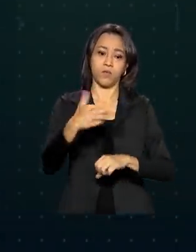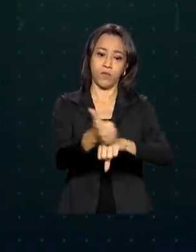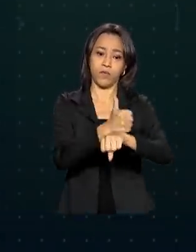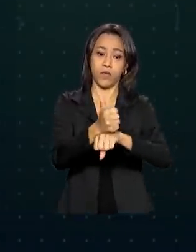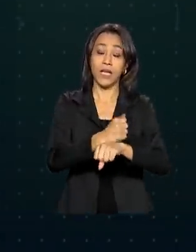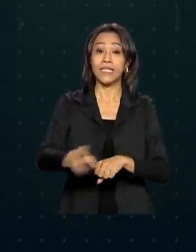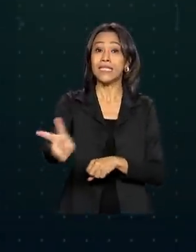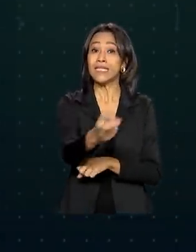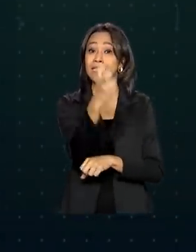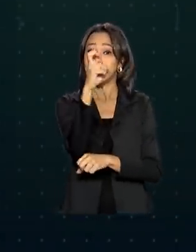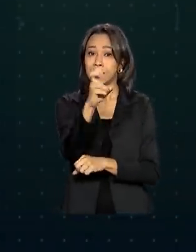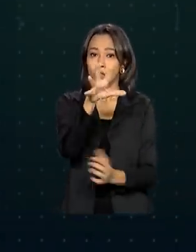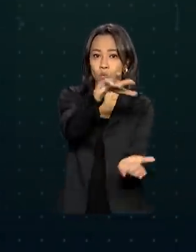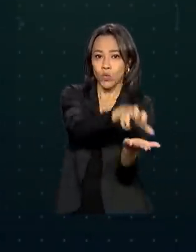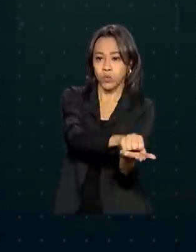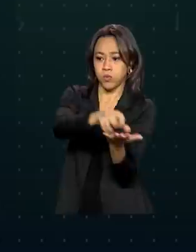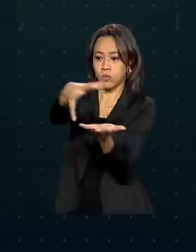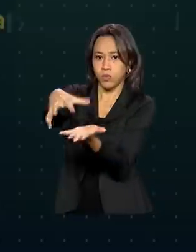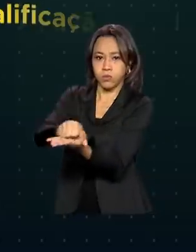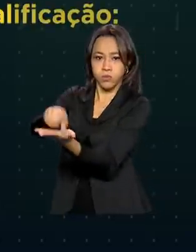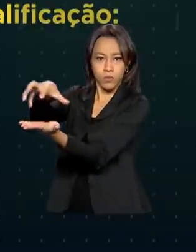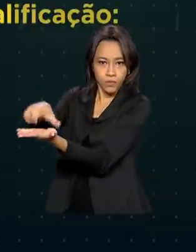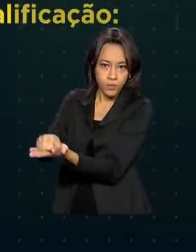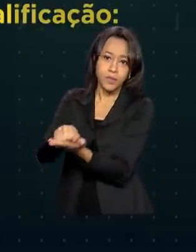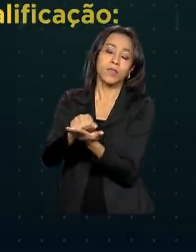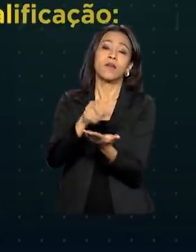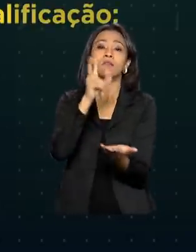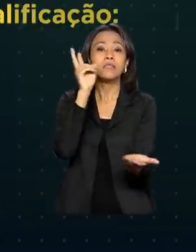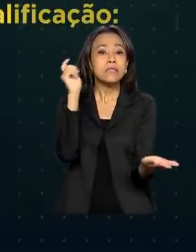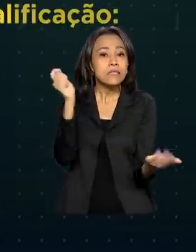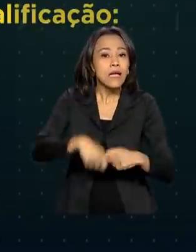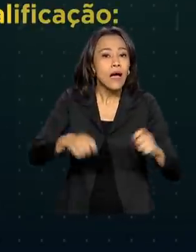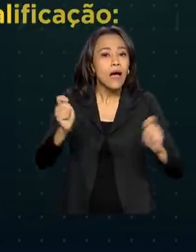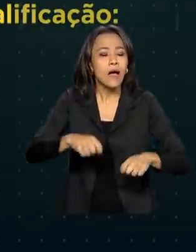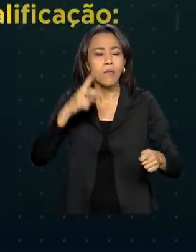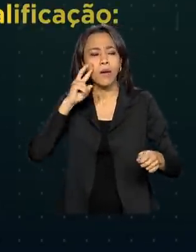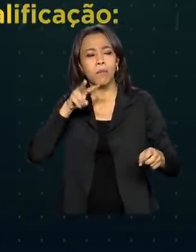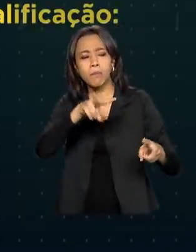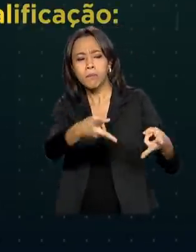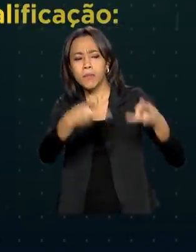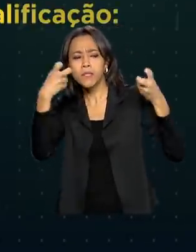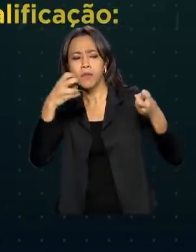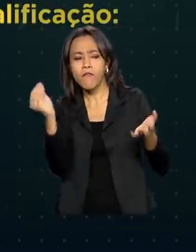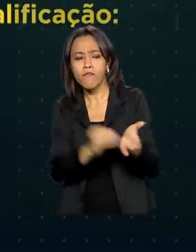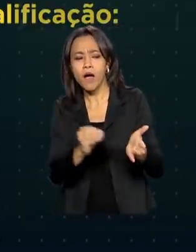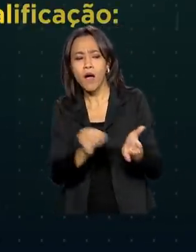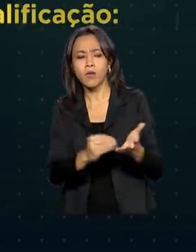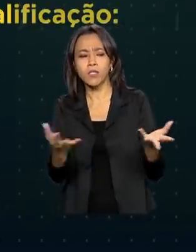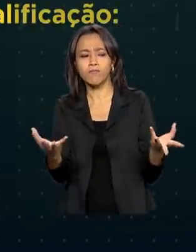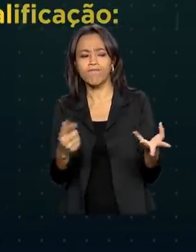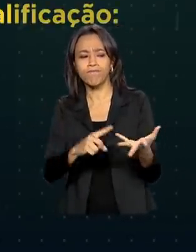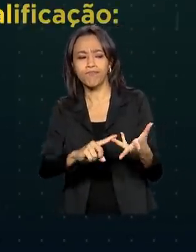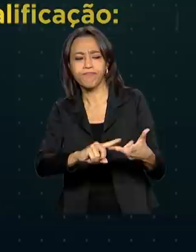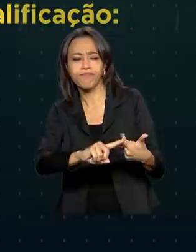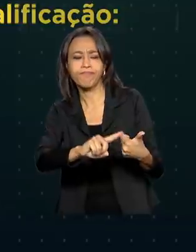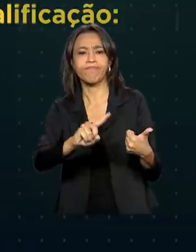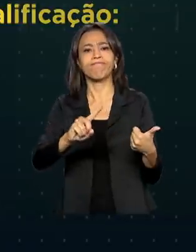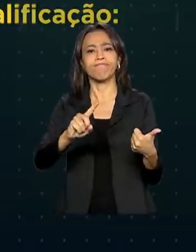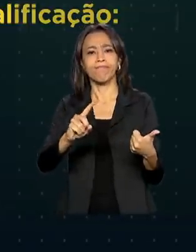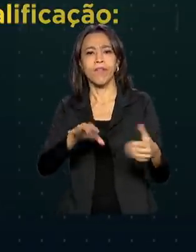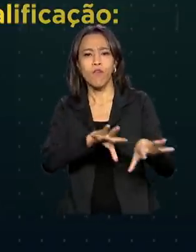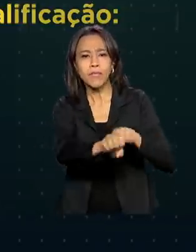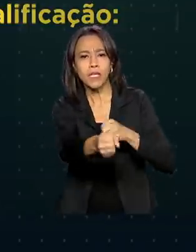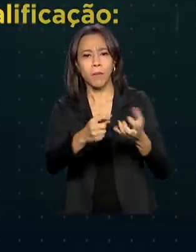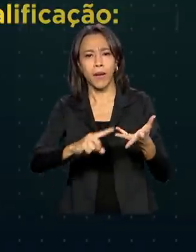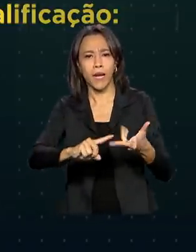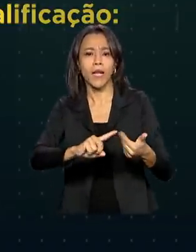cinco bancos de dados. A partir dele, será possível checar as necessidades de formação e qualificação daqueles que atuam